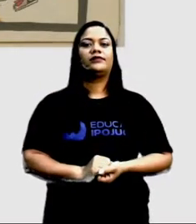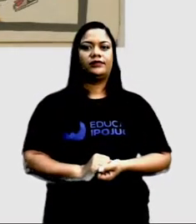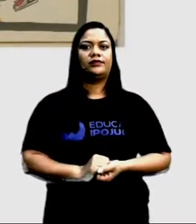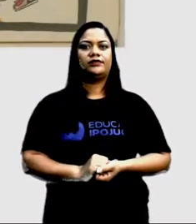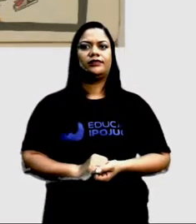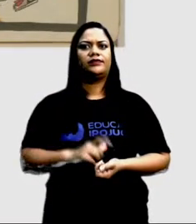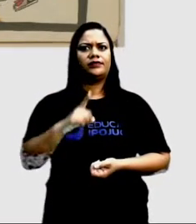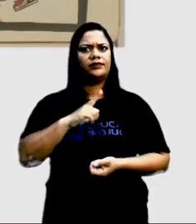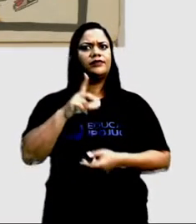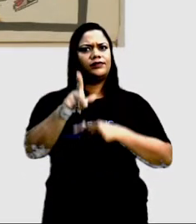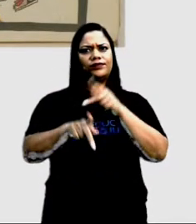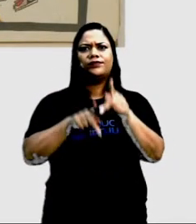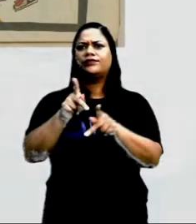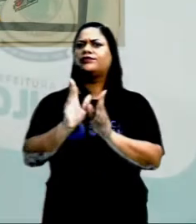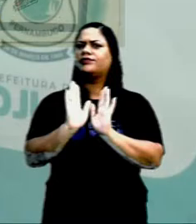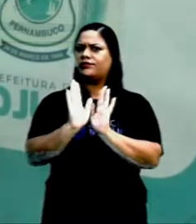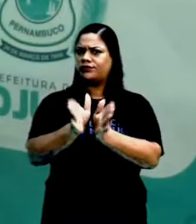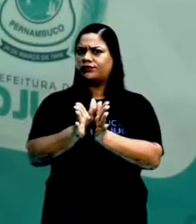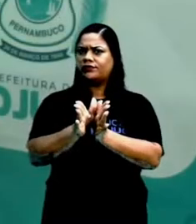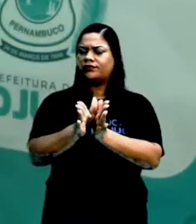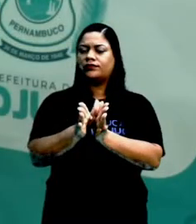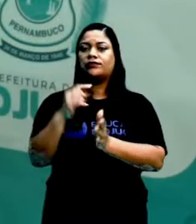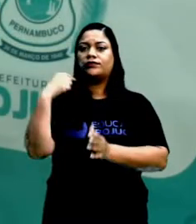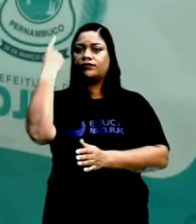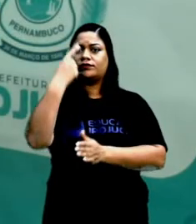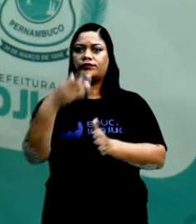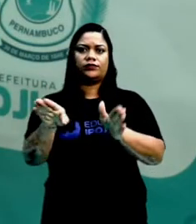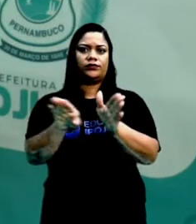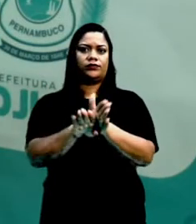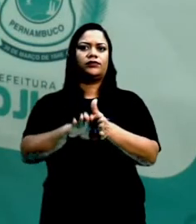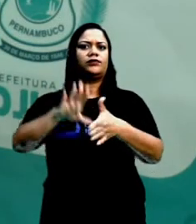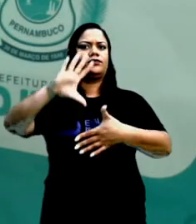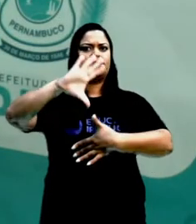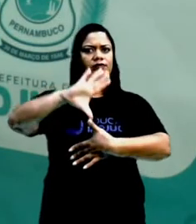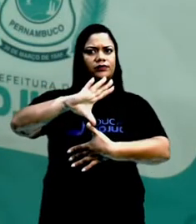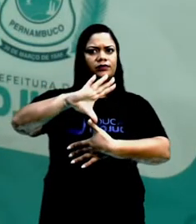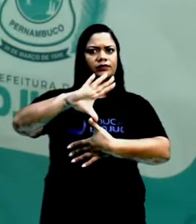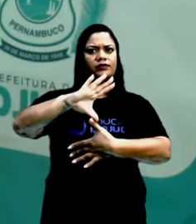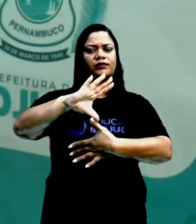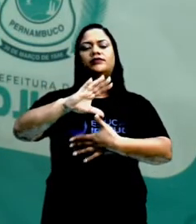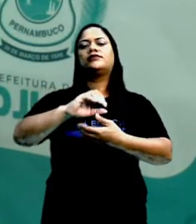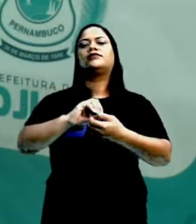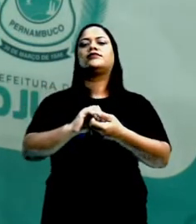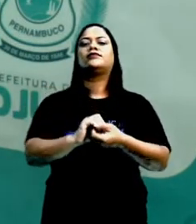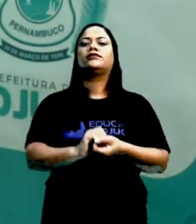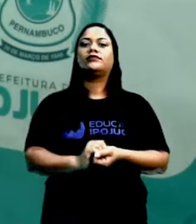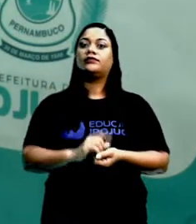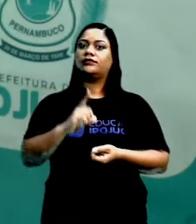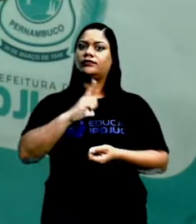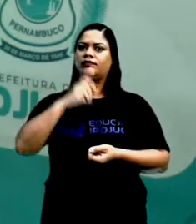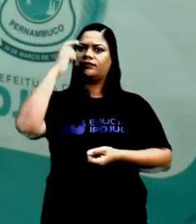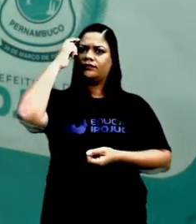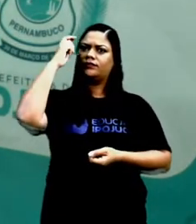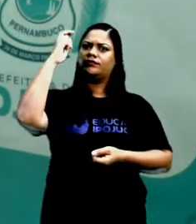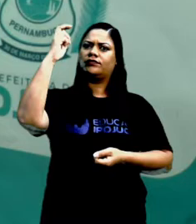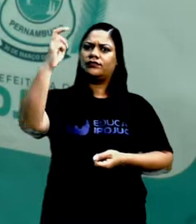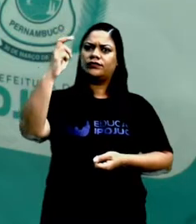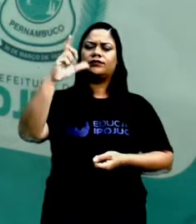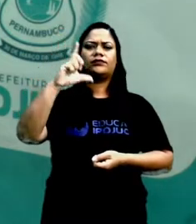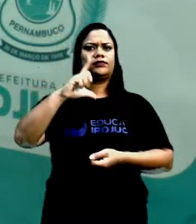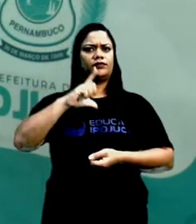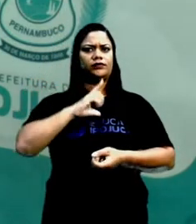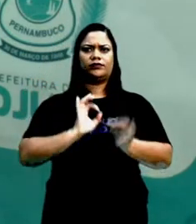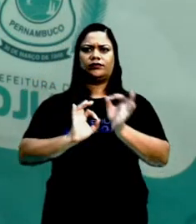haviam povos aqui quando os espanhóis chegaram. Então, estes povos, eles tinham sua cultura, tinham suas